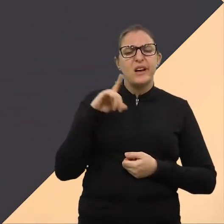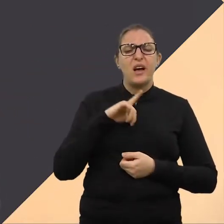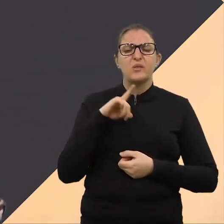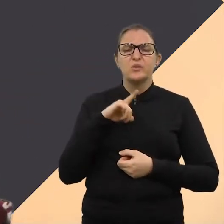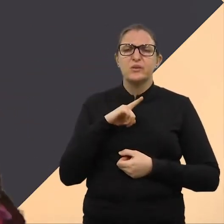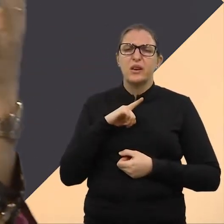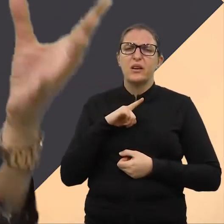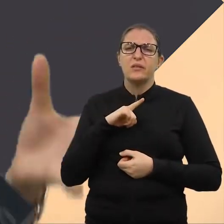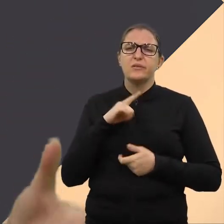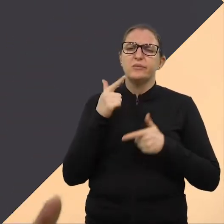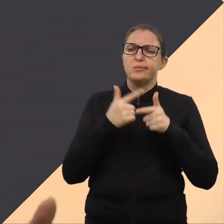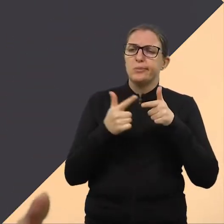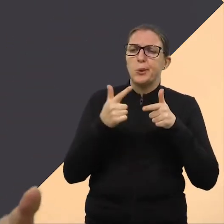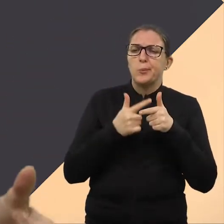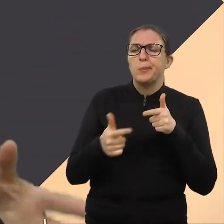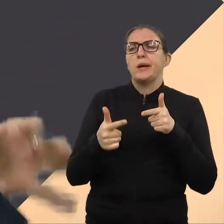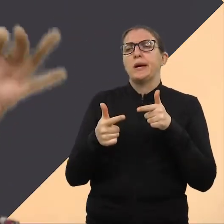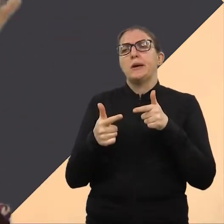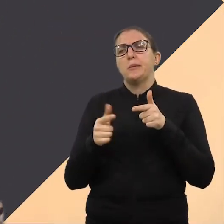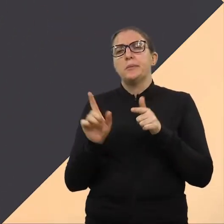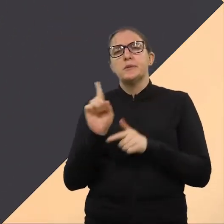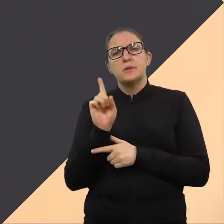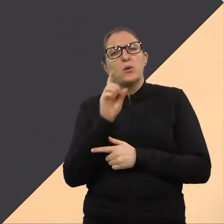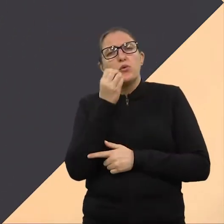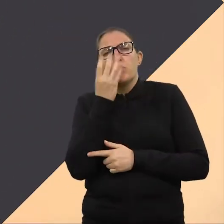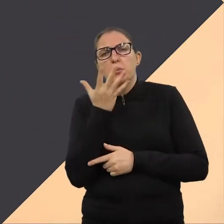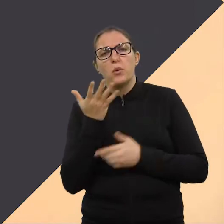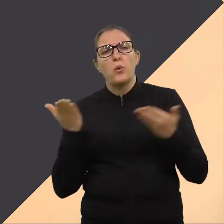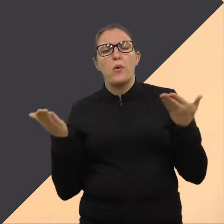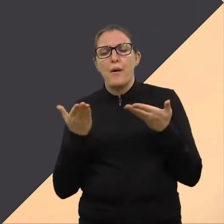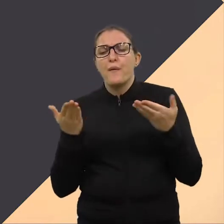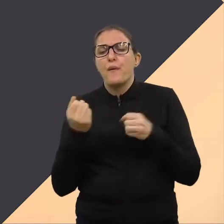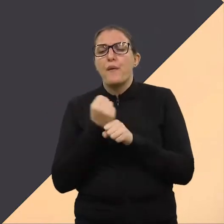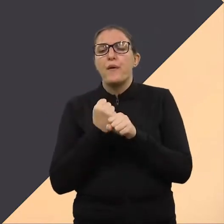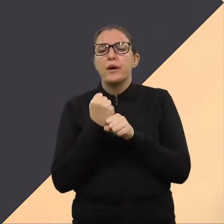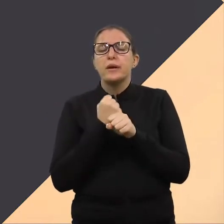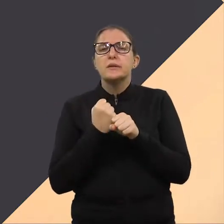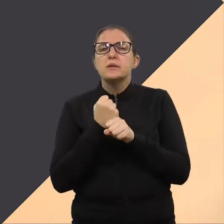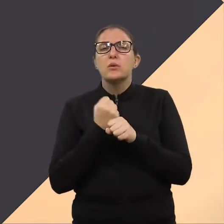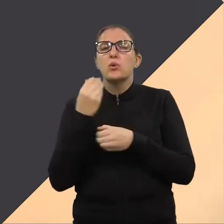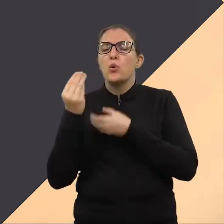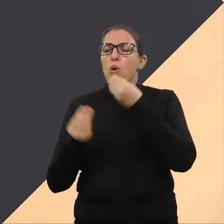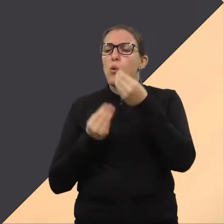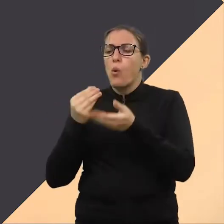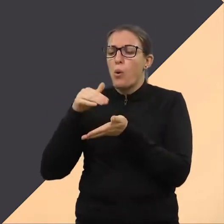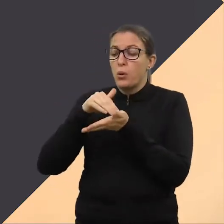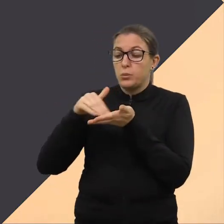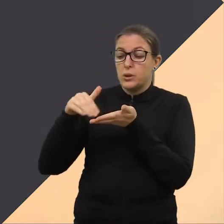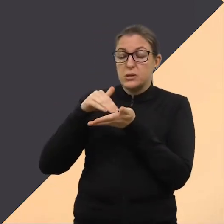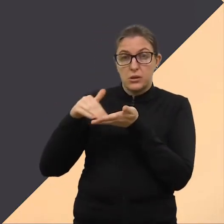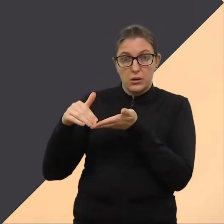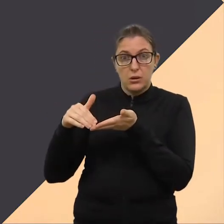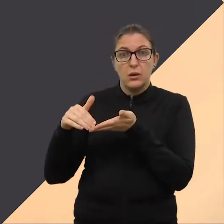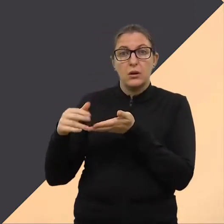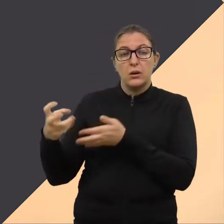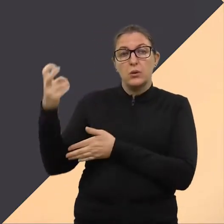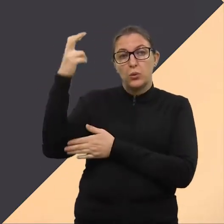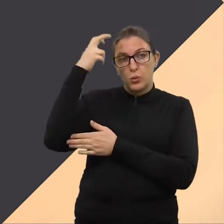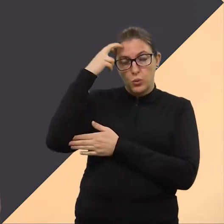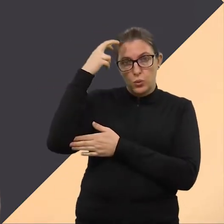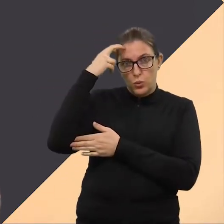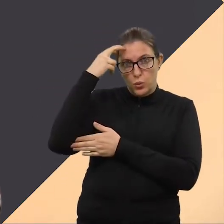frustrações, enfim. Esse ano, como o Neidimar e a sua equipe,